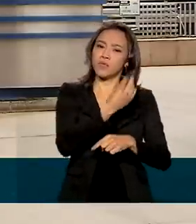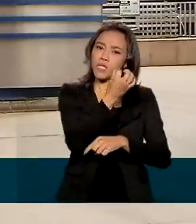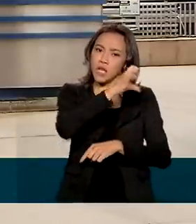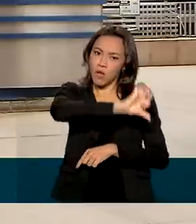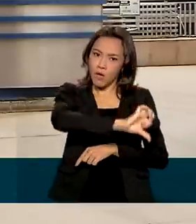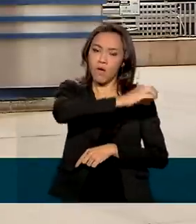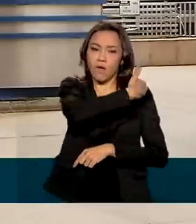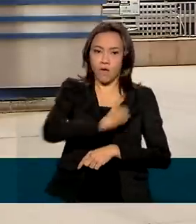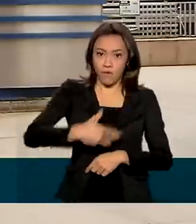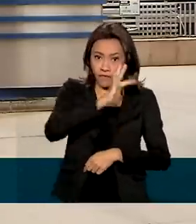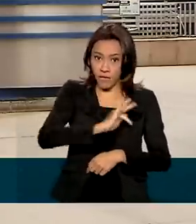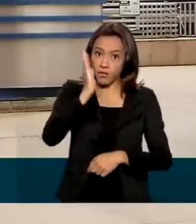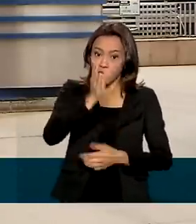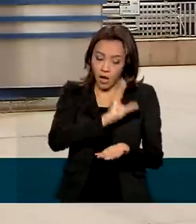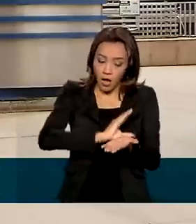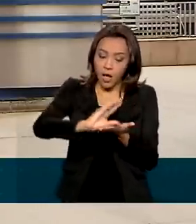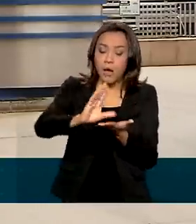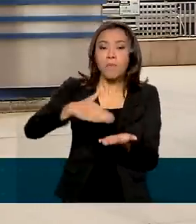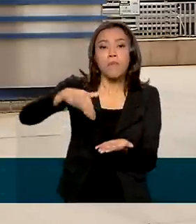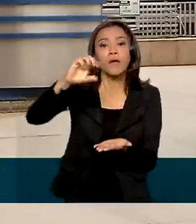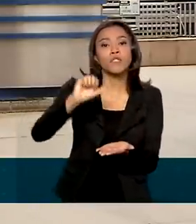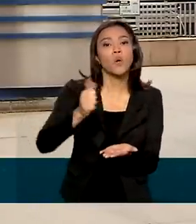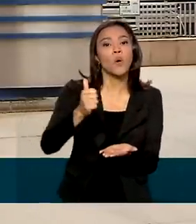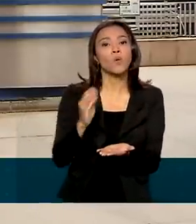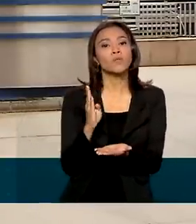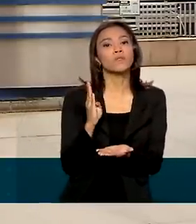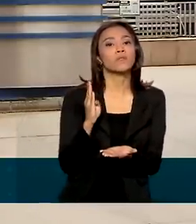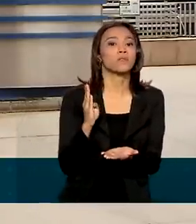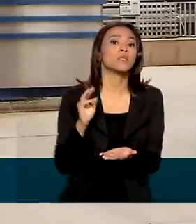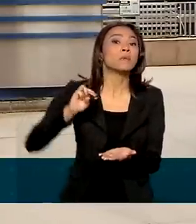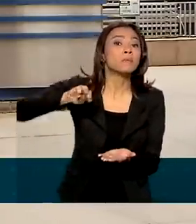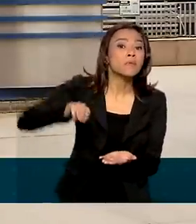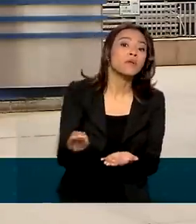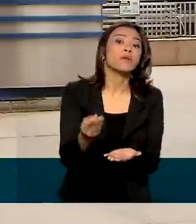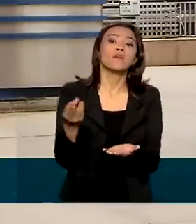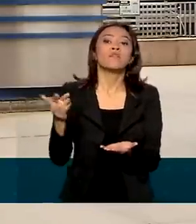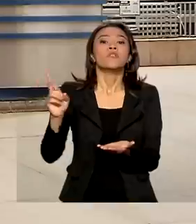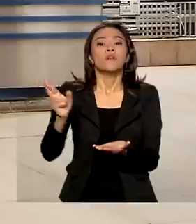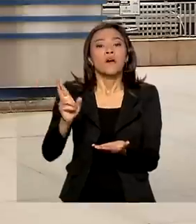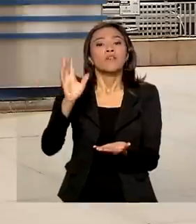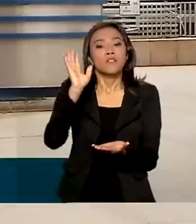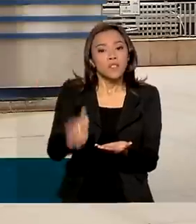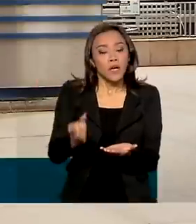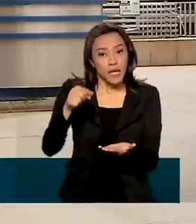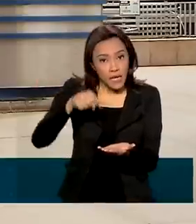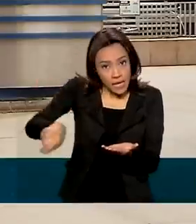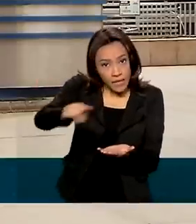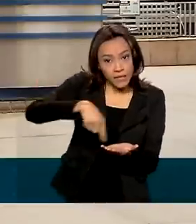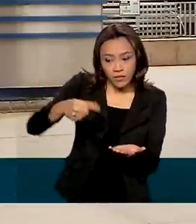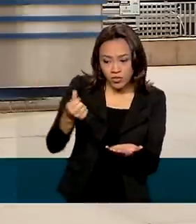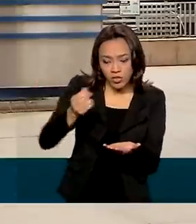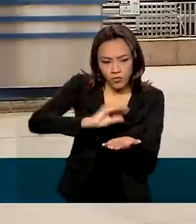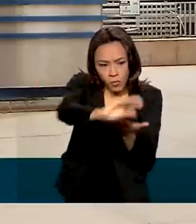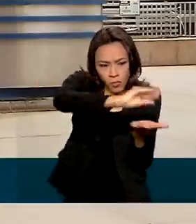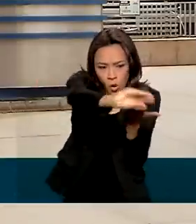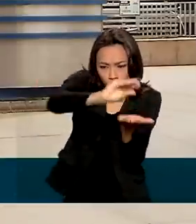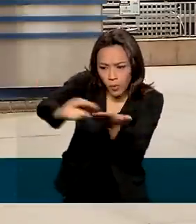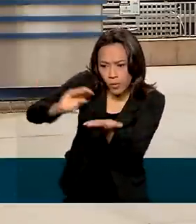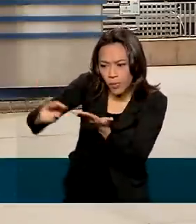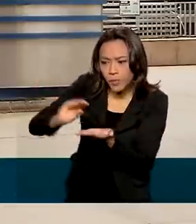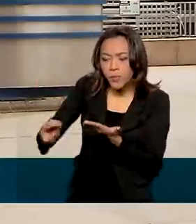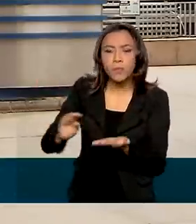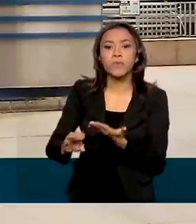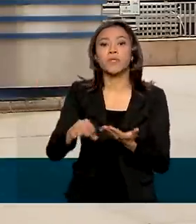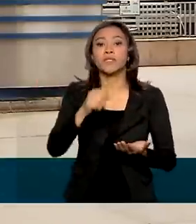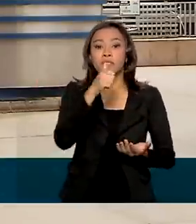mais de R 11 bilhões no Programa Nacional de Alimentação Escolar. Os recursos foram distribuídos para cerca